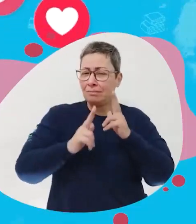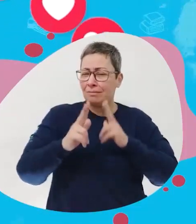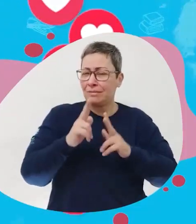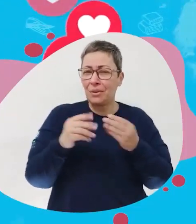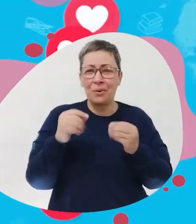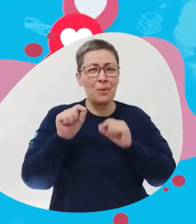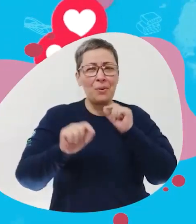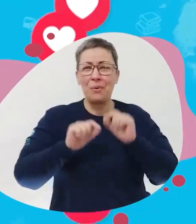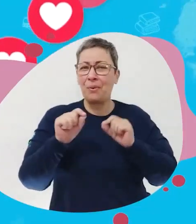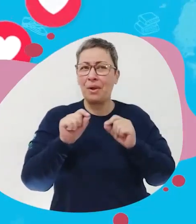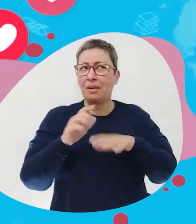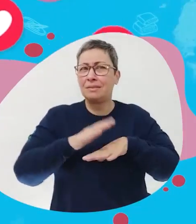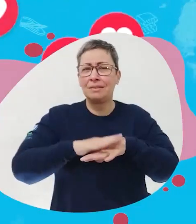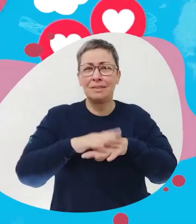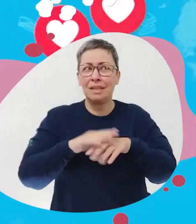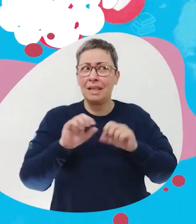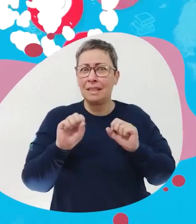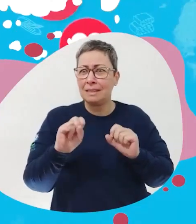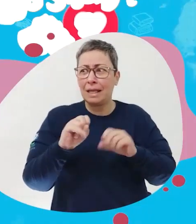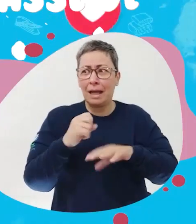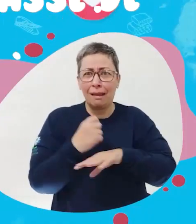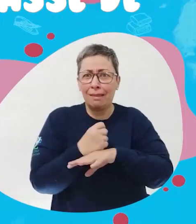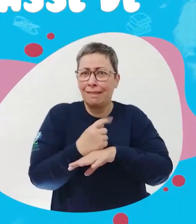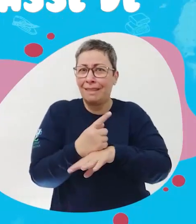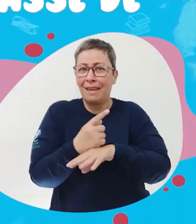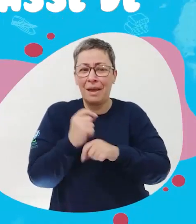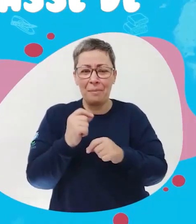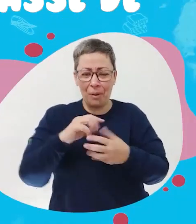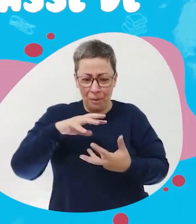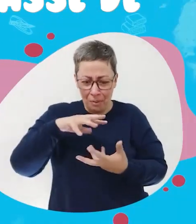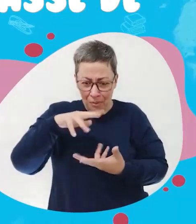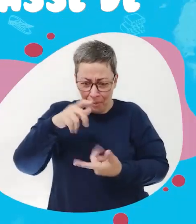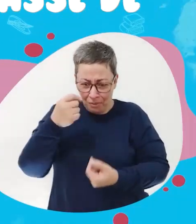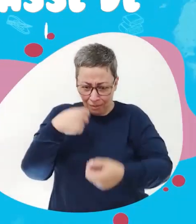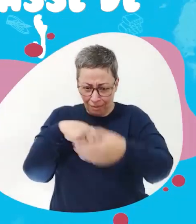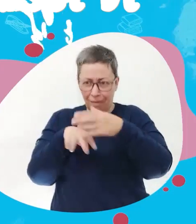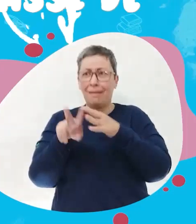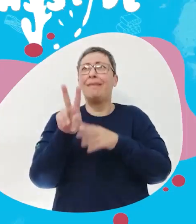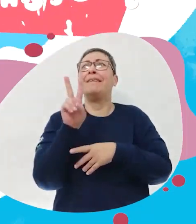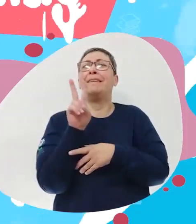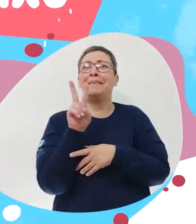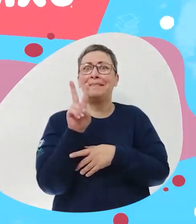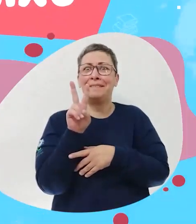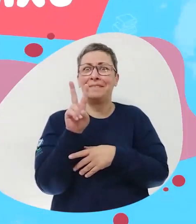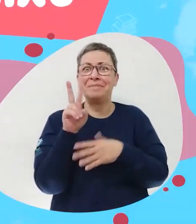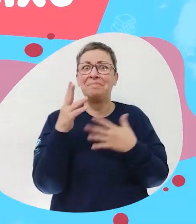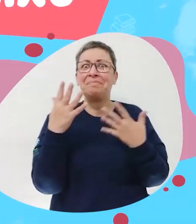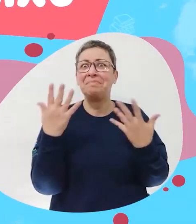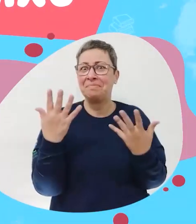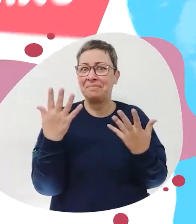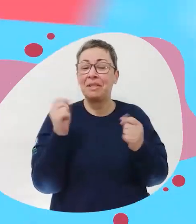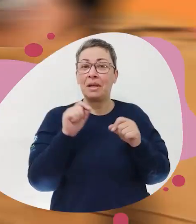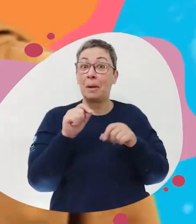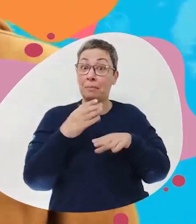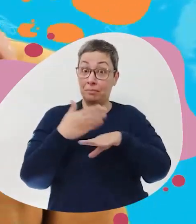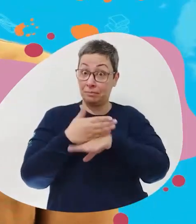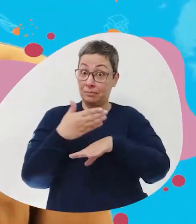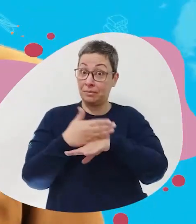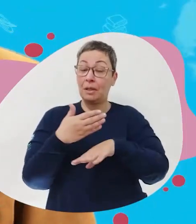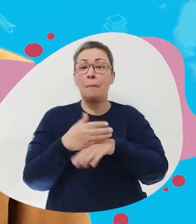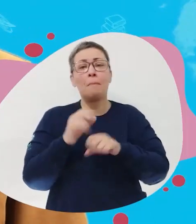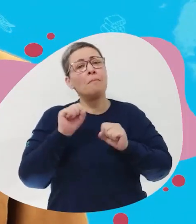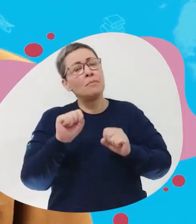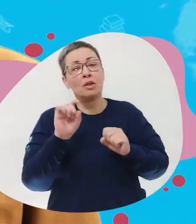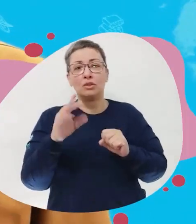Conta aí para a gente, O que você faria, Se de repente, O mundo, Ficasse de cabeça para baixo, Para